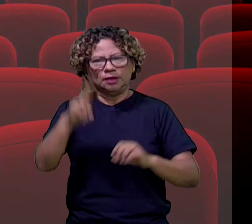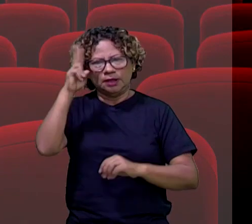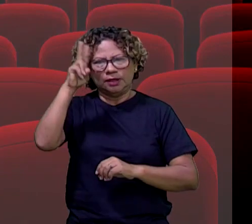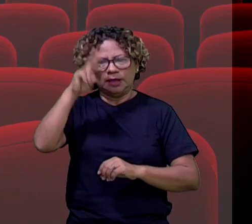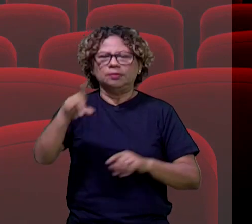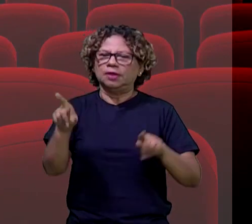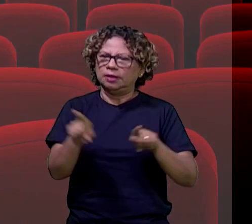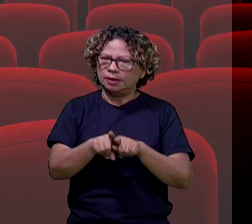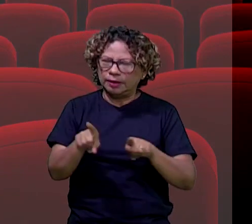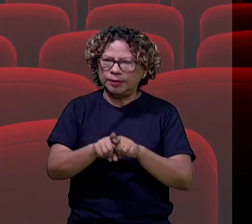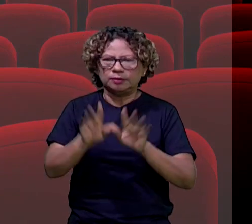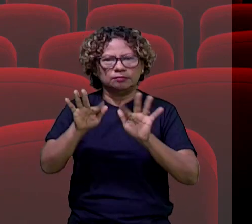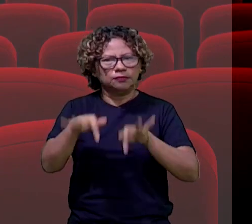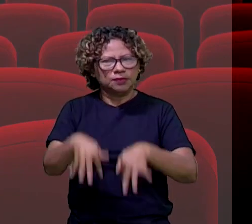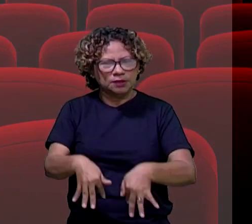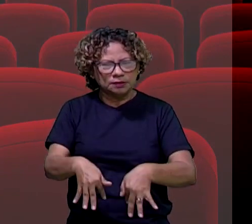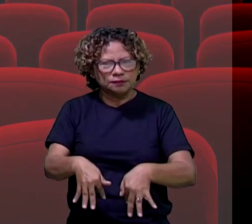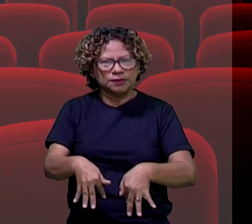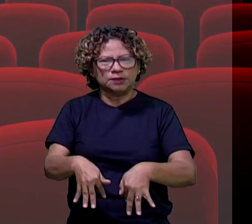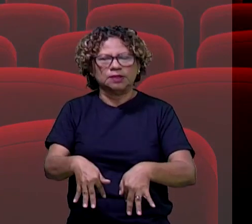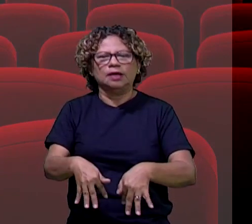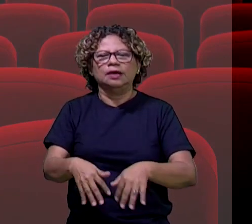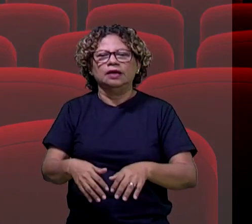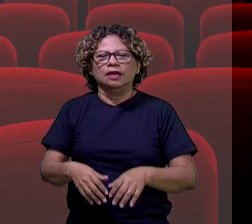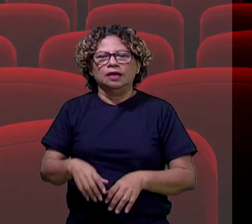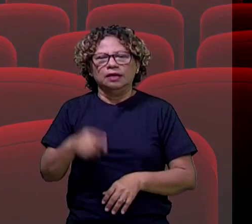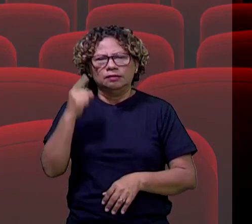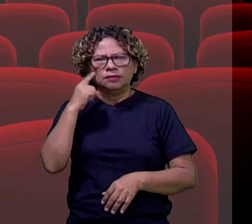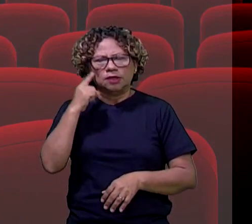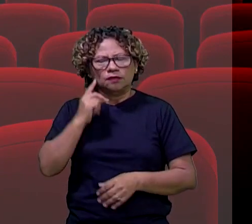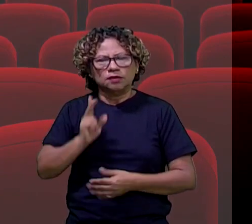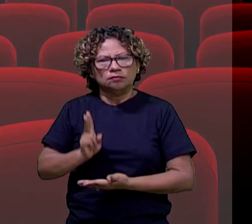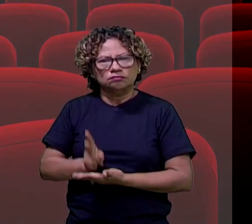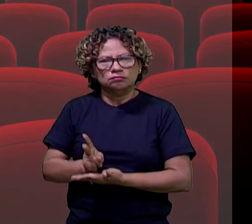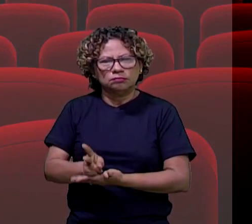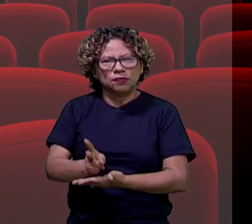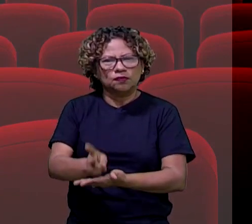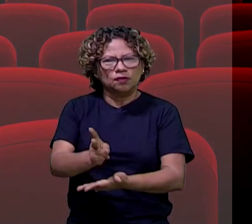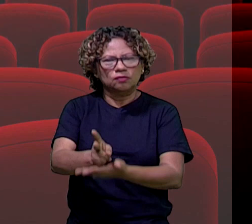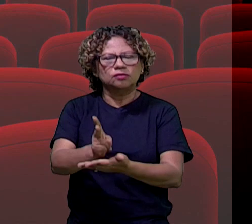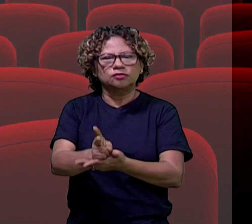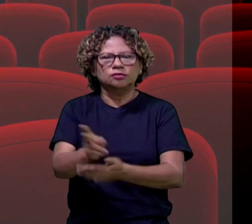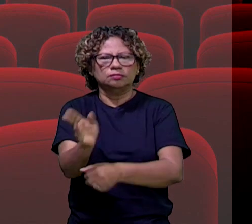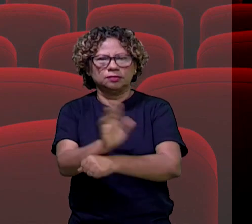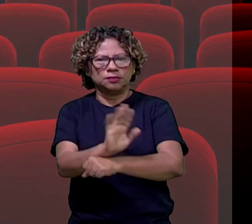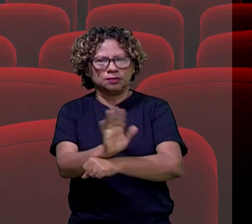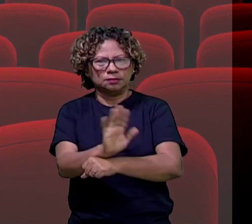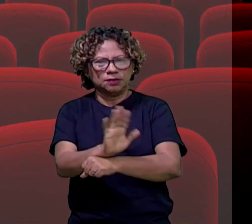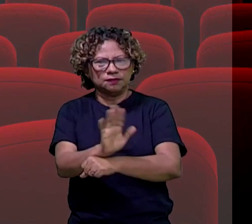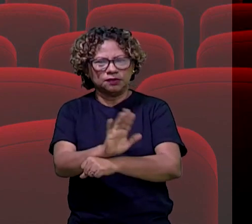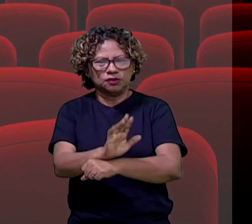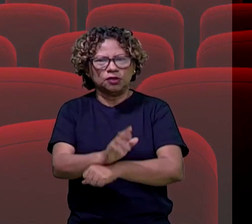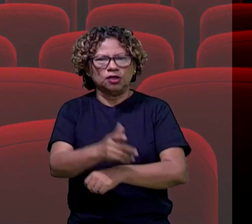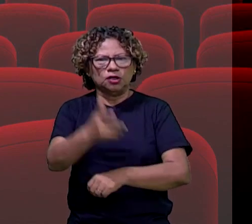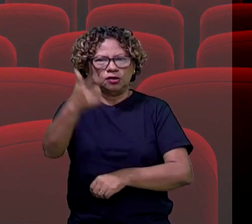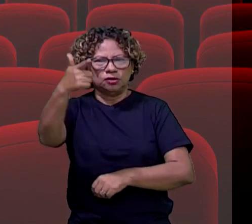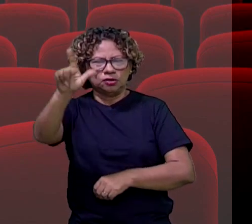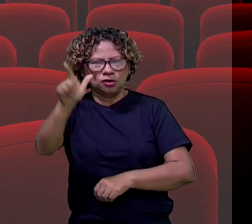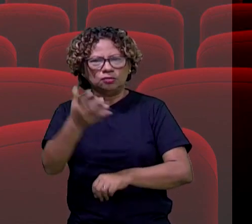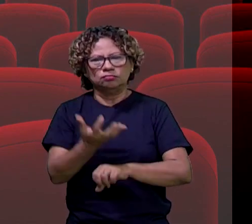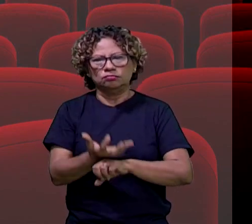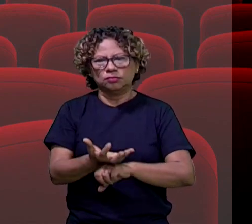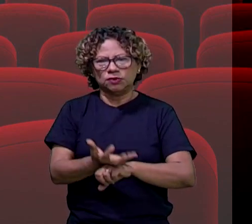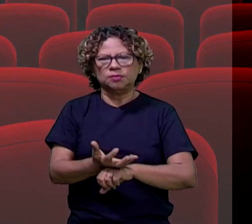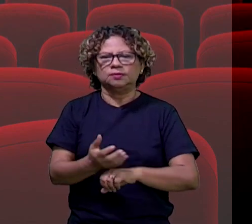que assim que a gente finalizar aqui esse nosso momento, vocês vão continuar com a programação das videoaulas, dos outros componentes